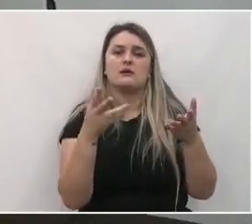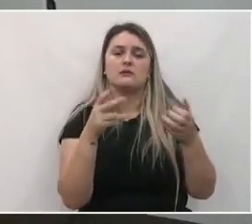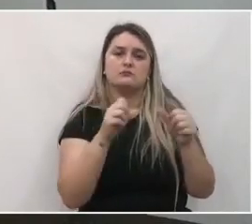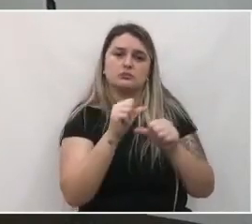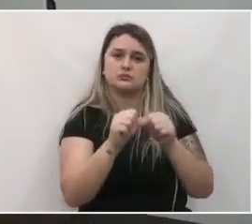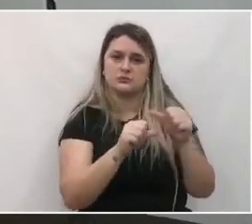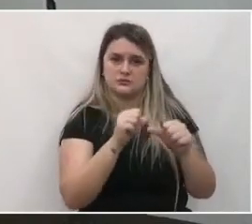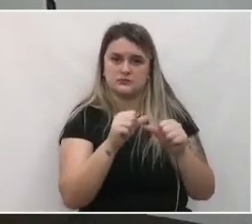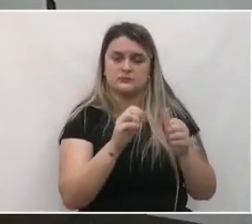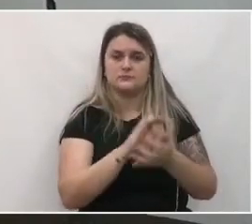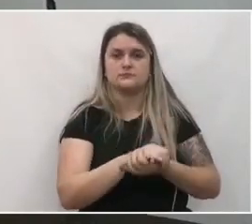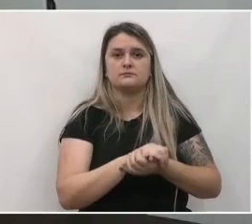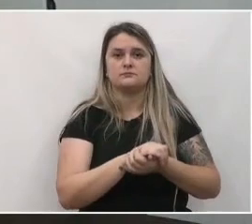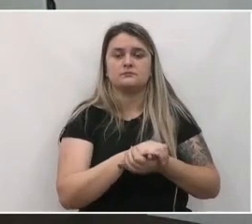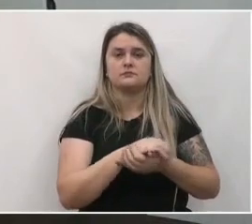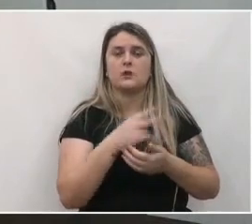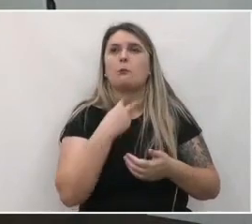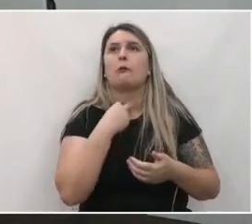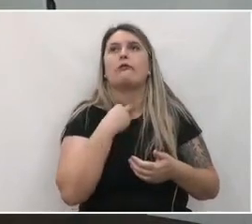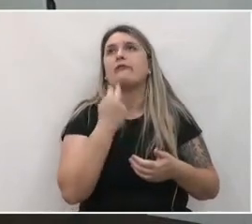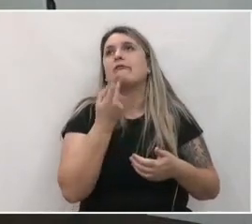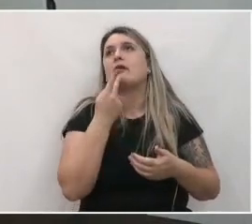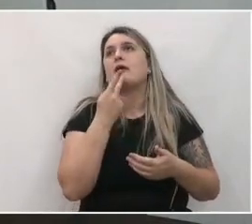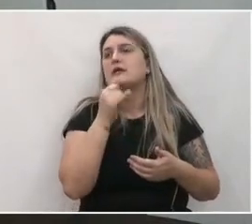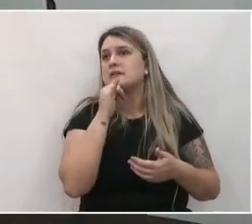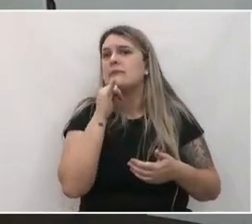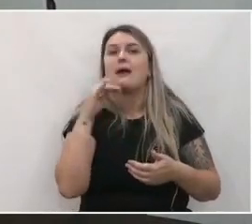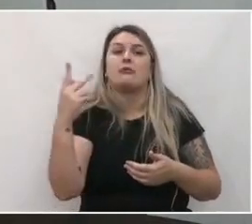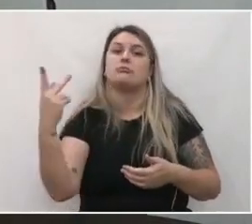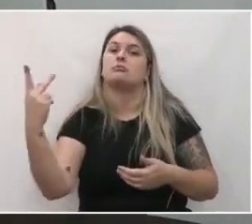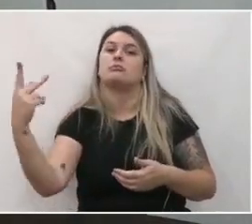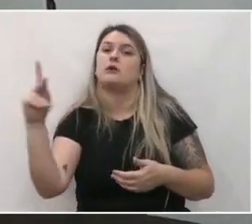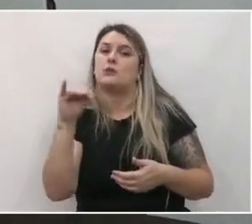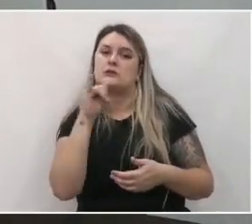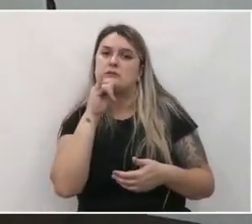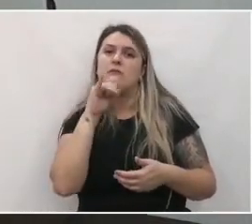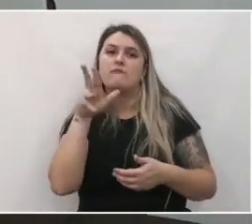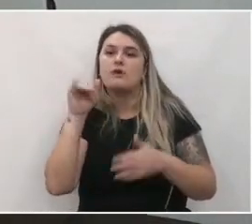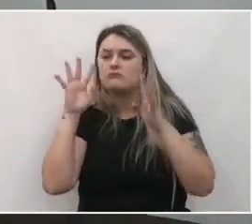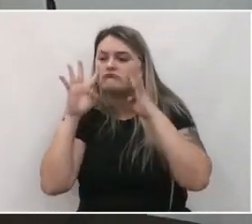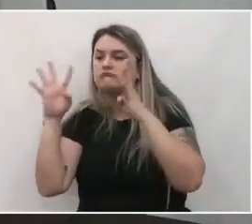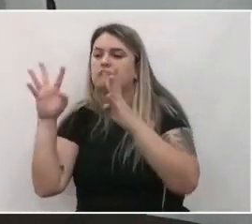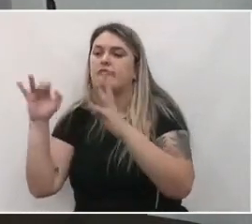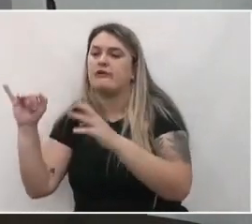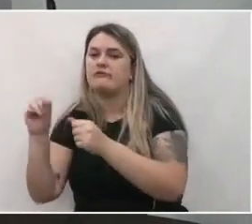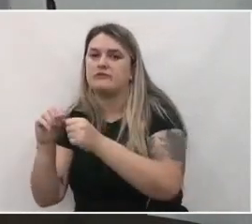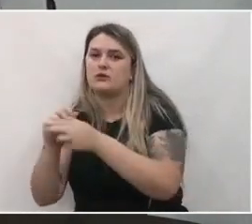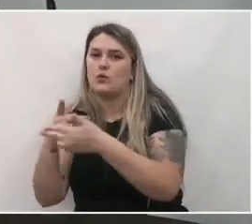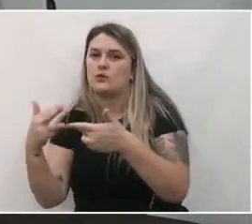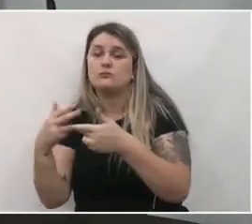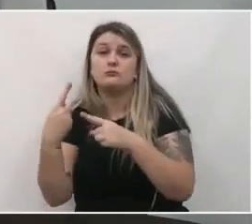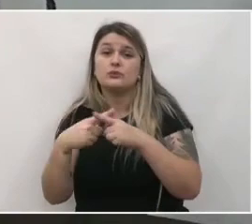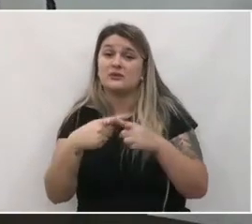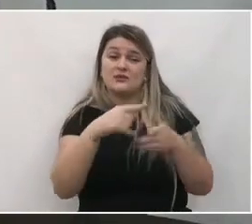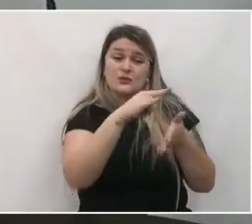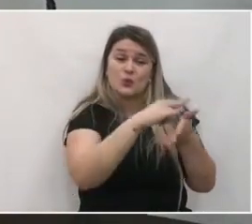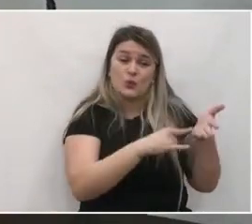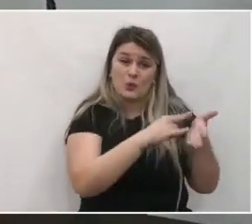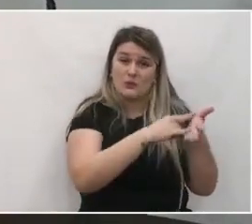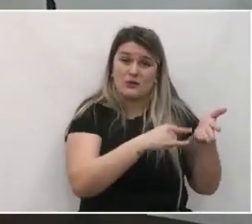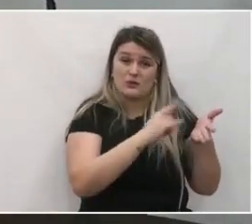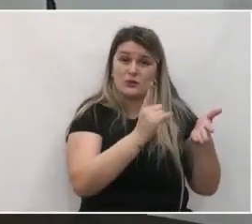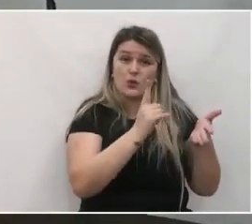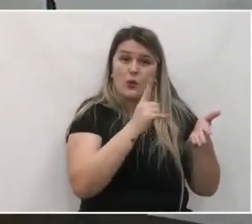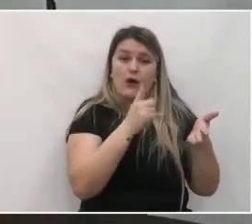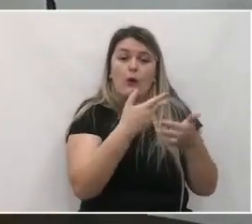modificado. Não podemos dizer que o teu caso específico vai ser atendido porque o plano diretor ele não é um plano de